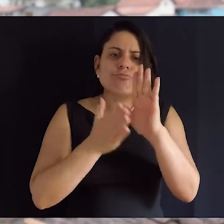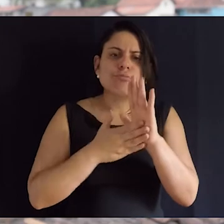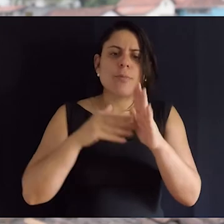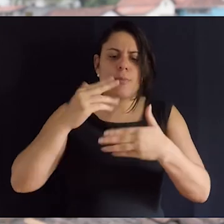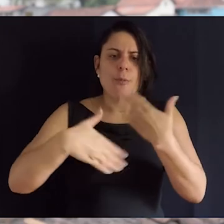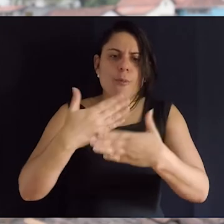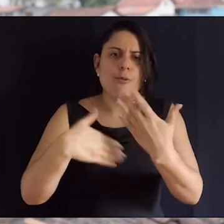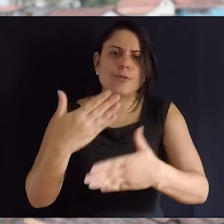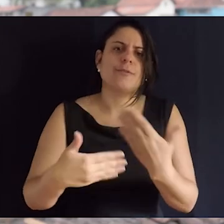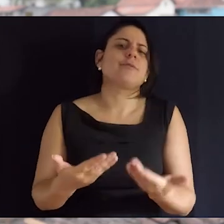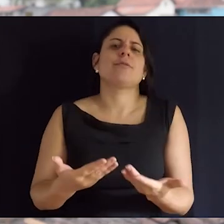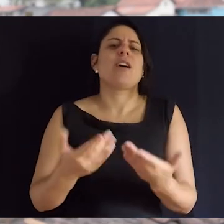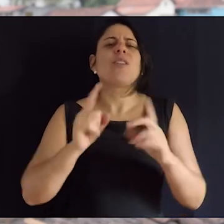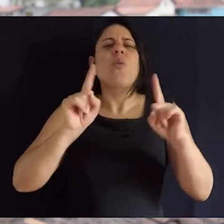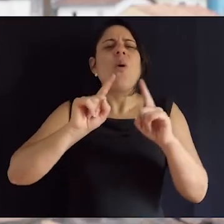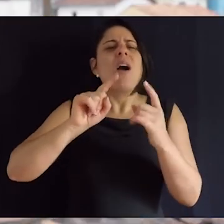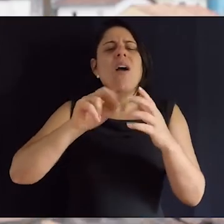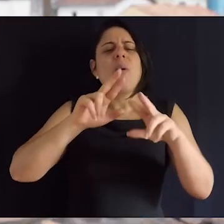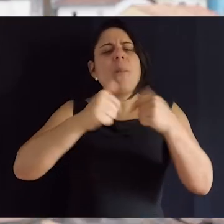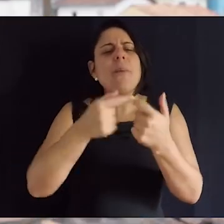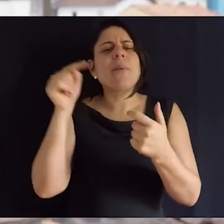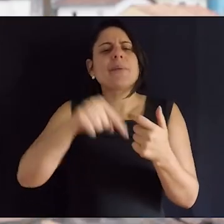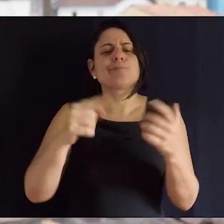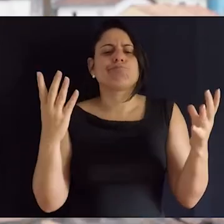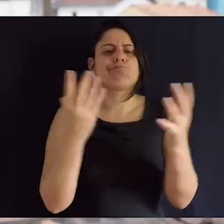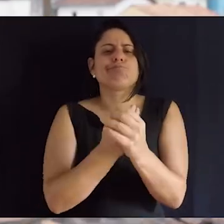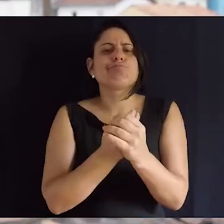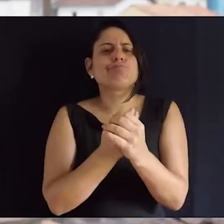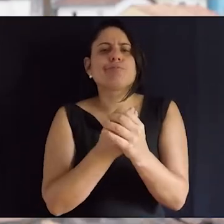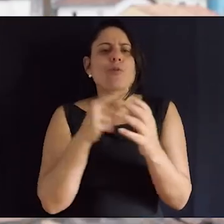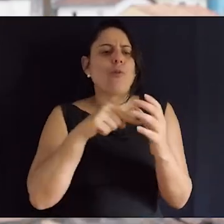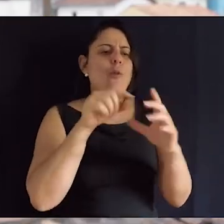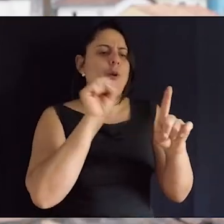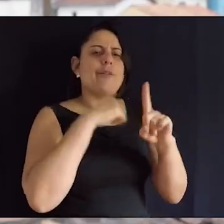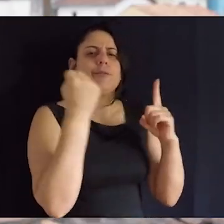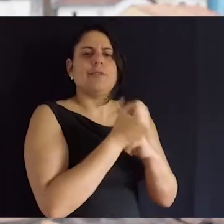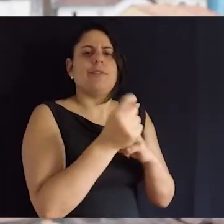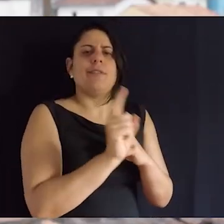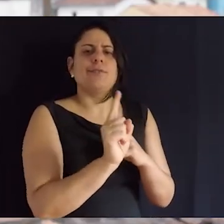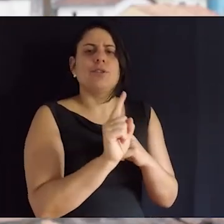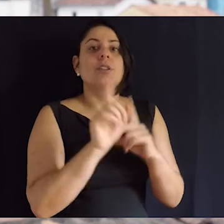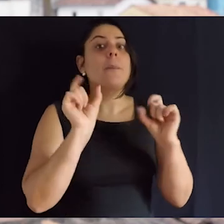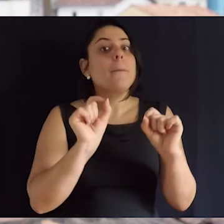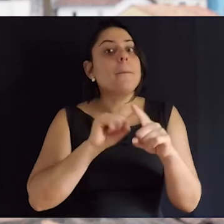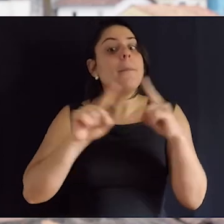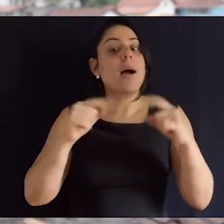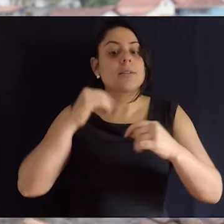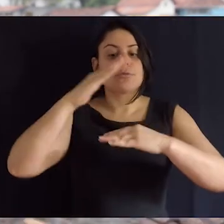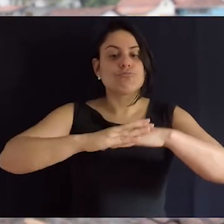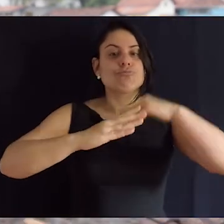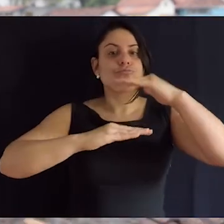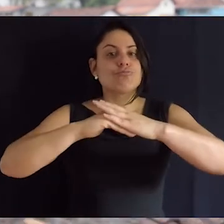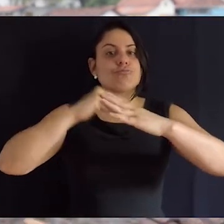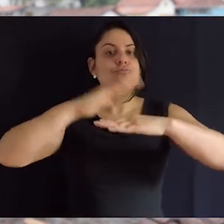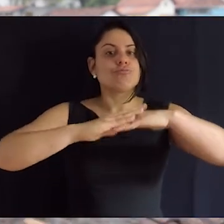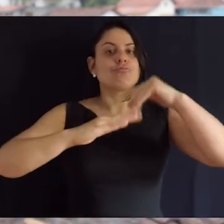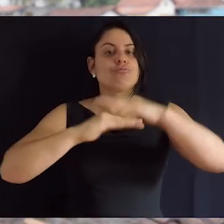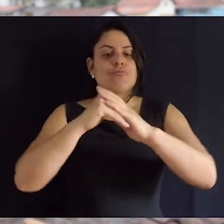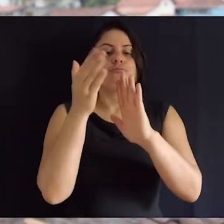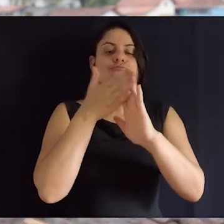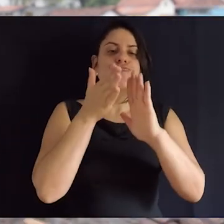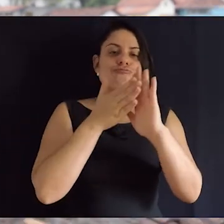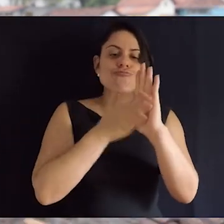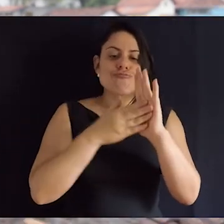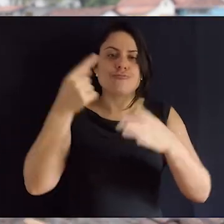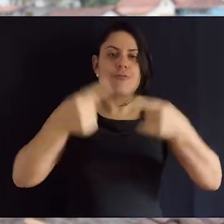advindas desse processo. Não é uma questão de incluir nesse sistema vigente, mas sim de construir